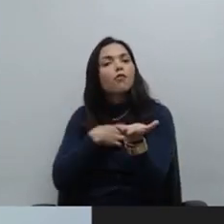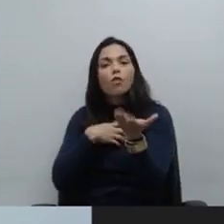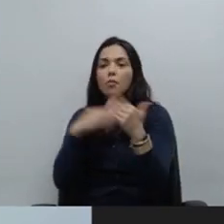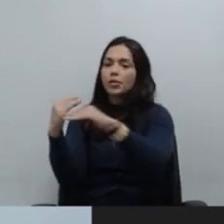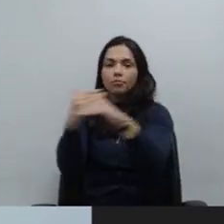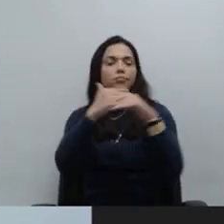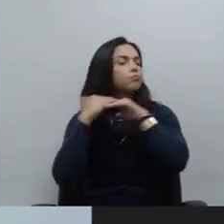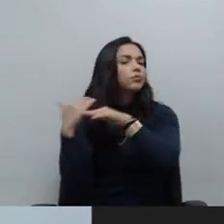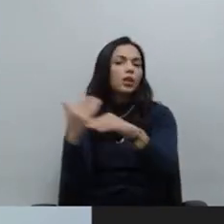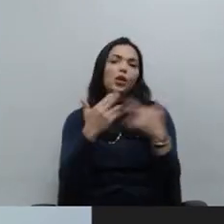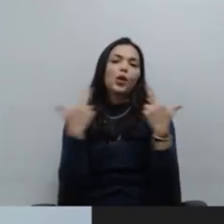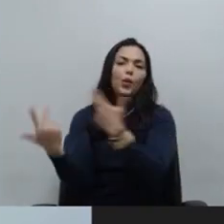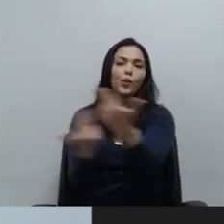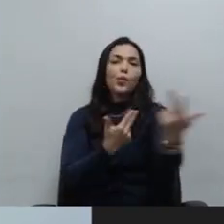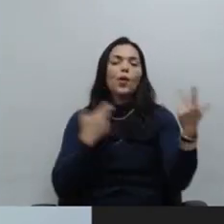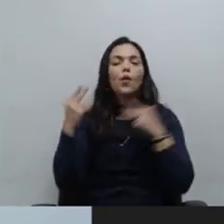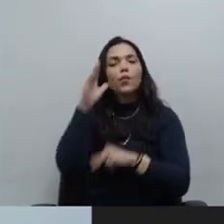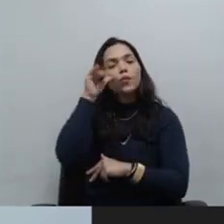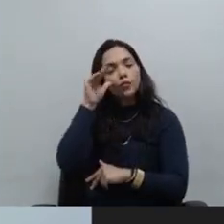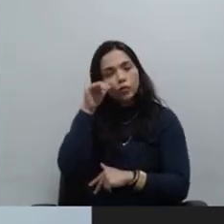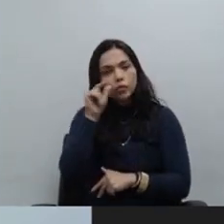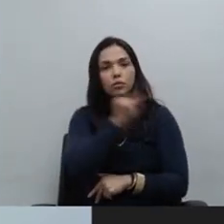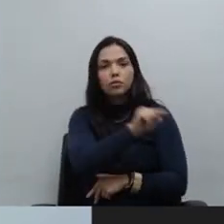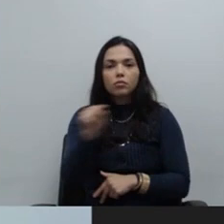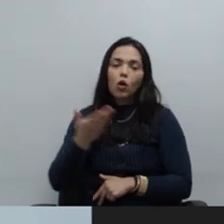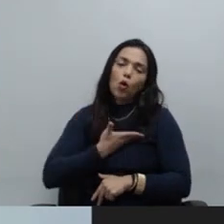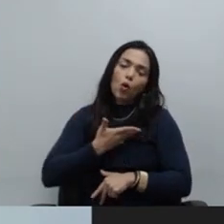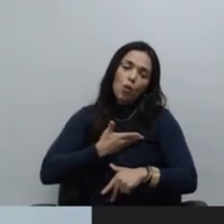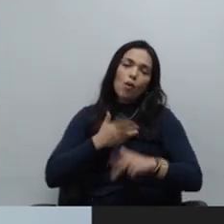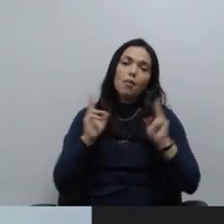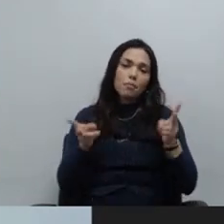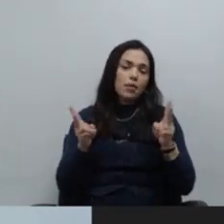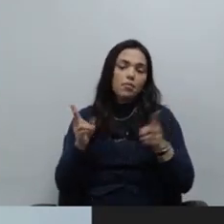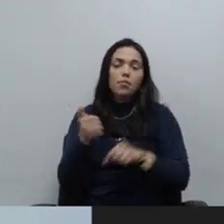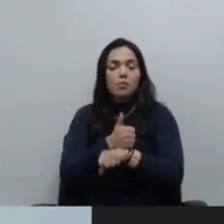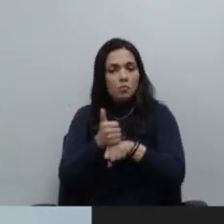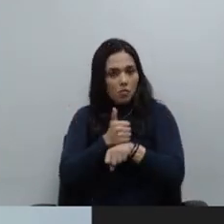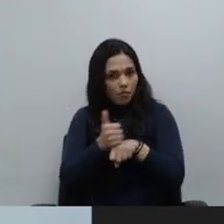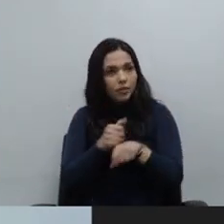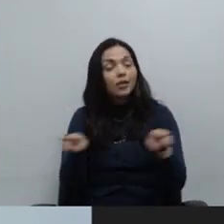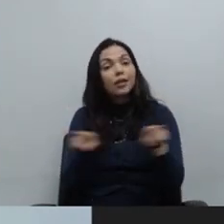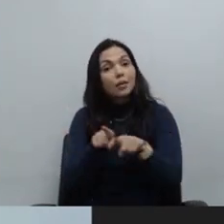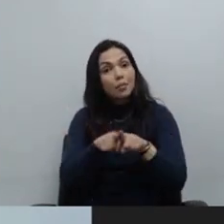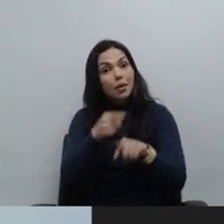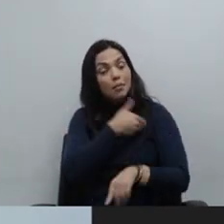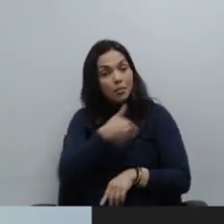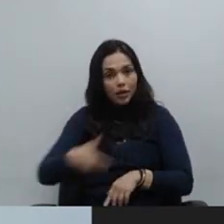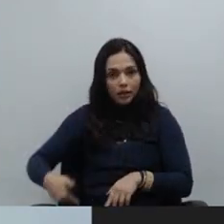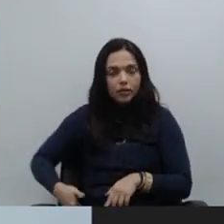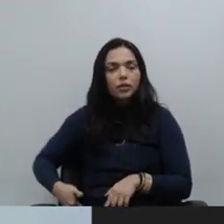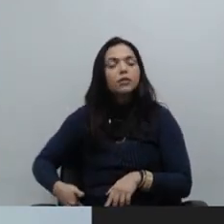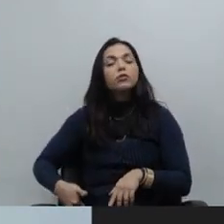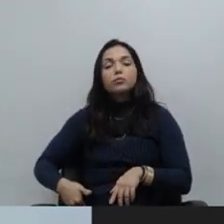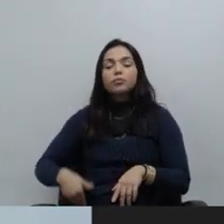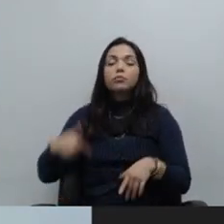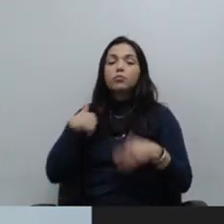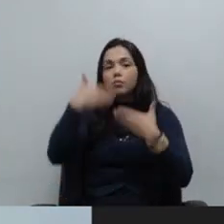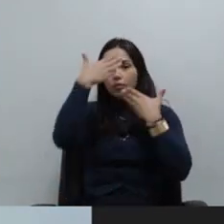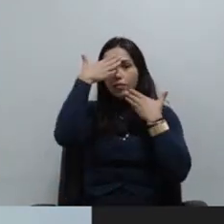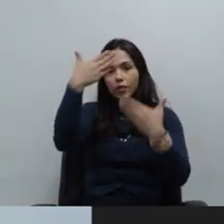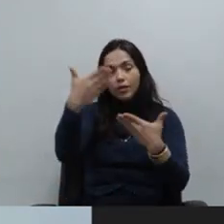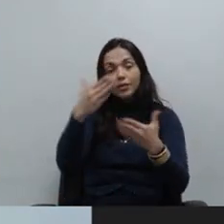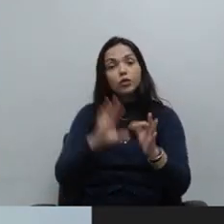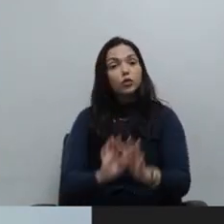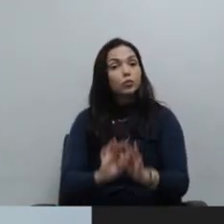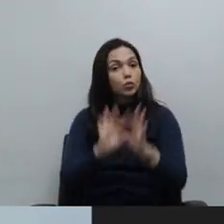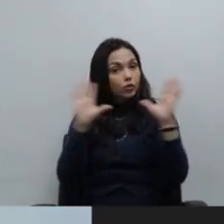patamar que todos os outros nossos colegas da carreira. Além disso, presidente, eu agradeço aqui a disponibilidade da gestão,